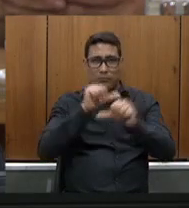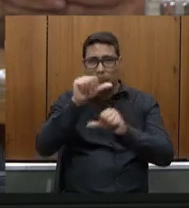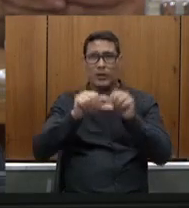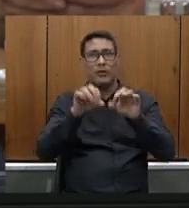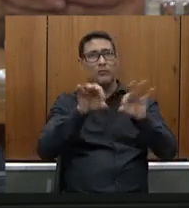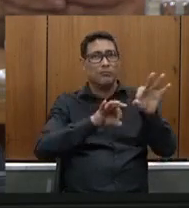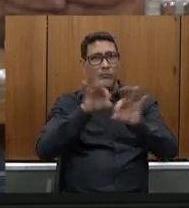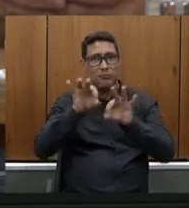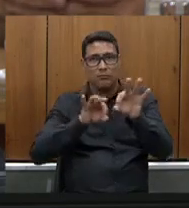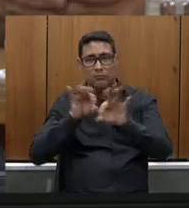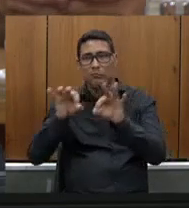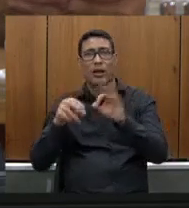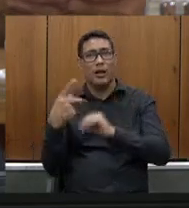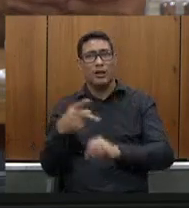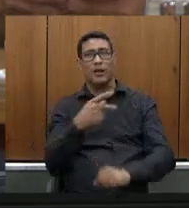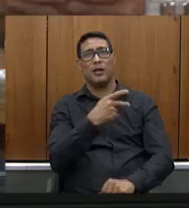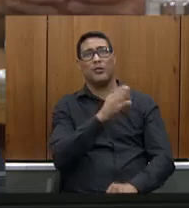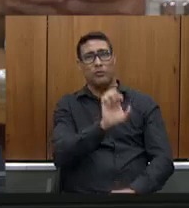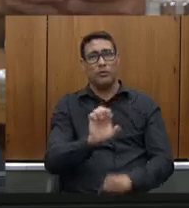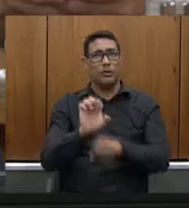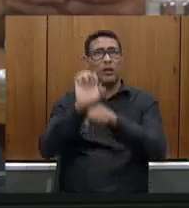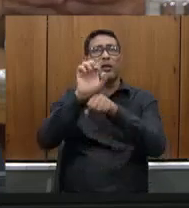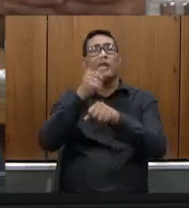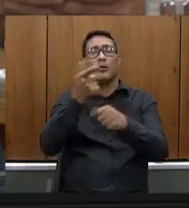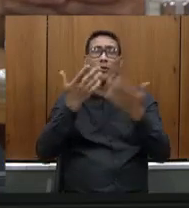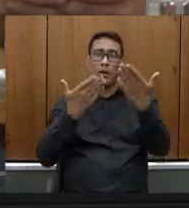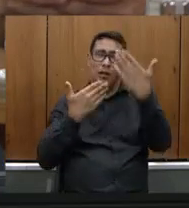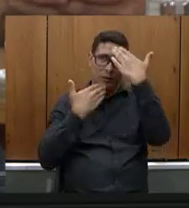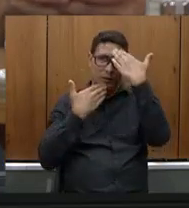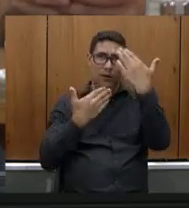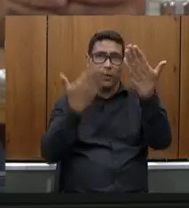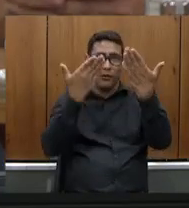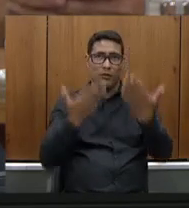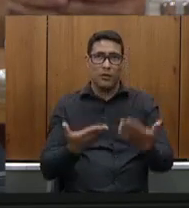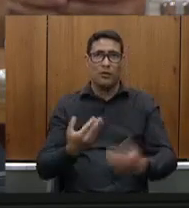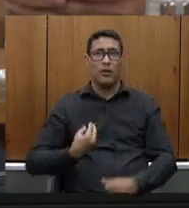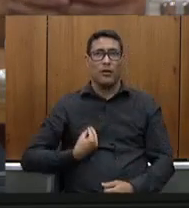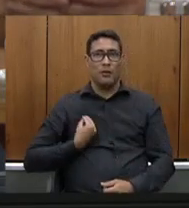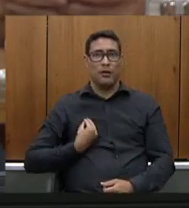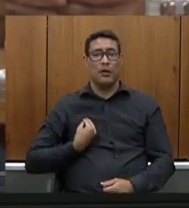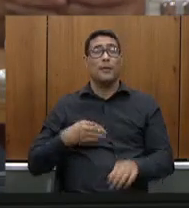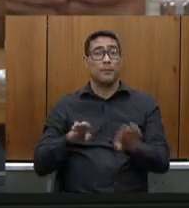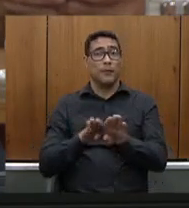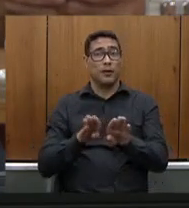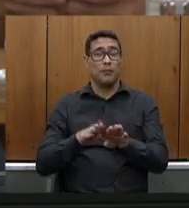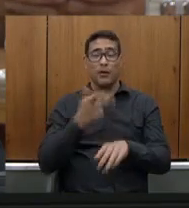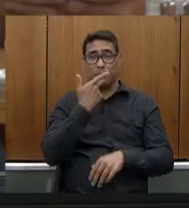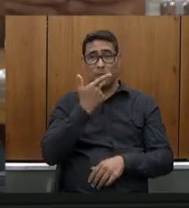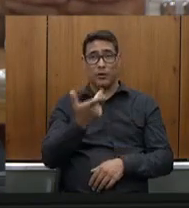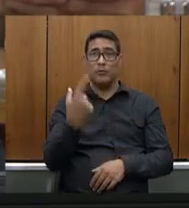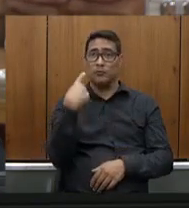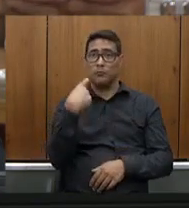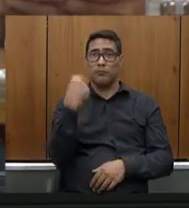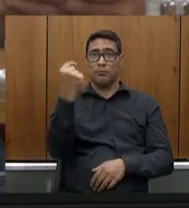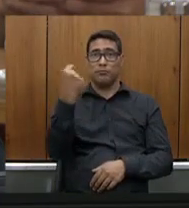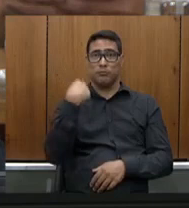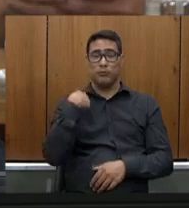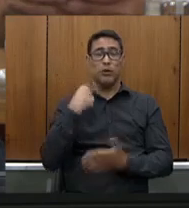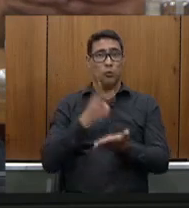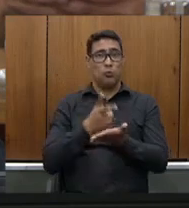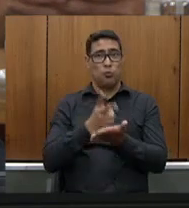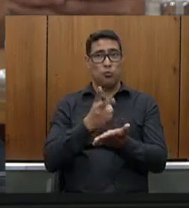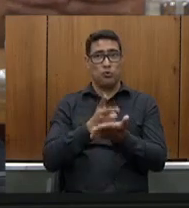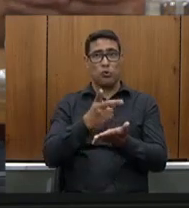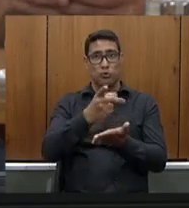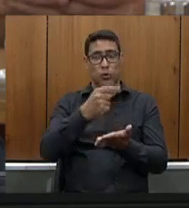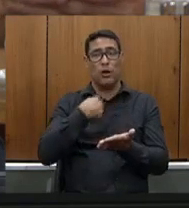pública do estado então queria agradecê-los pela presença e dizer que ao ser convidado para continuar presidente eu